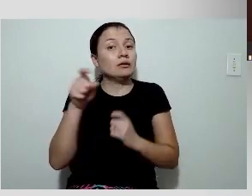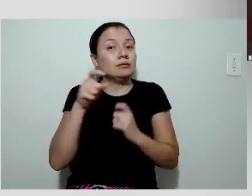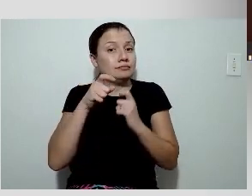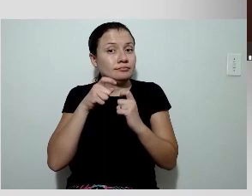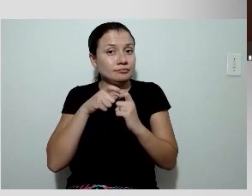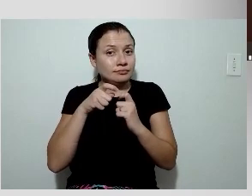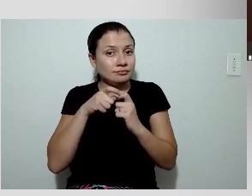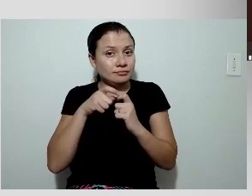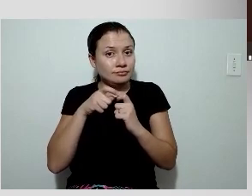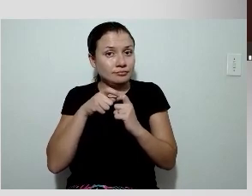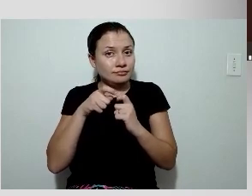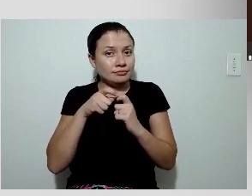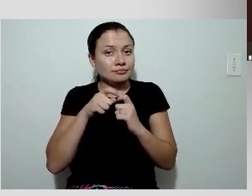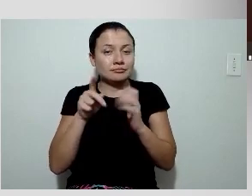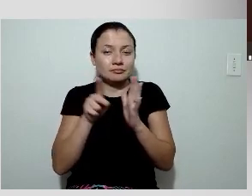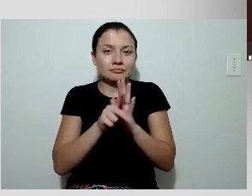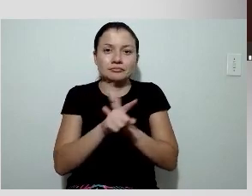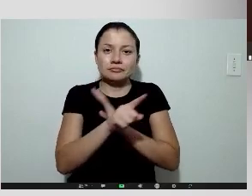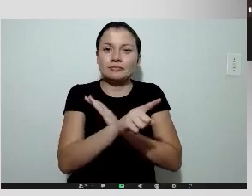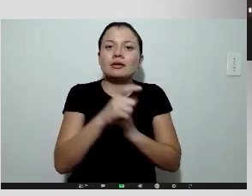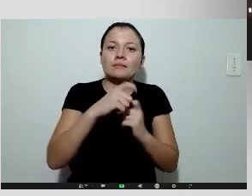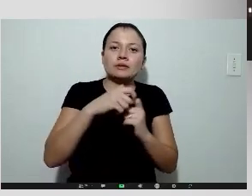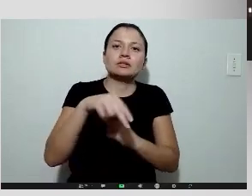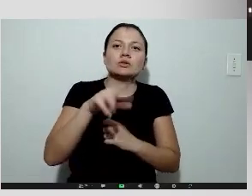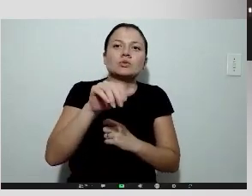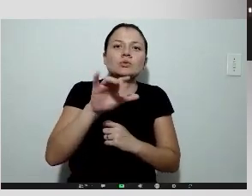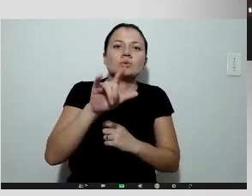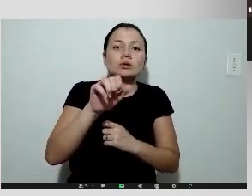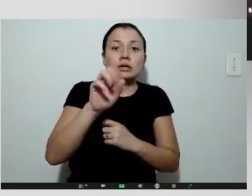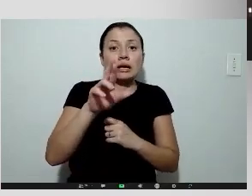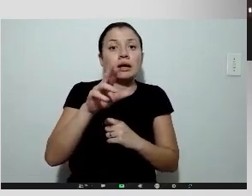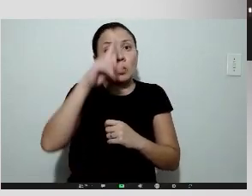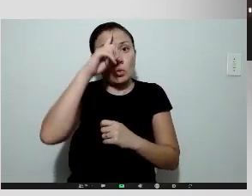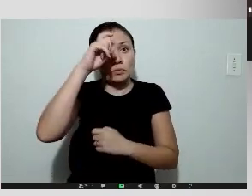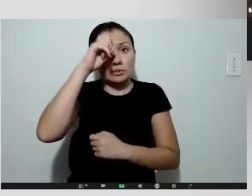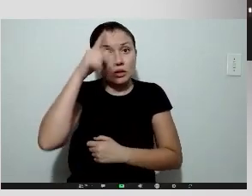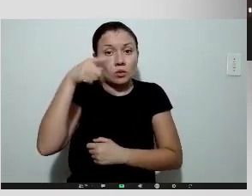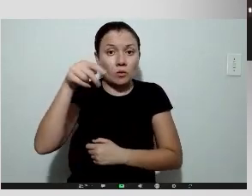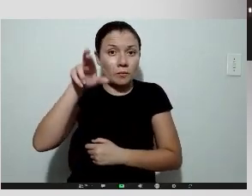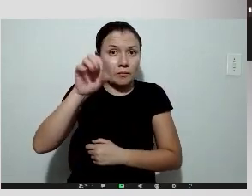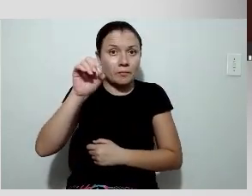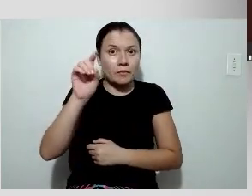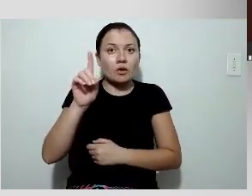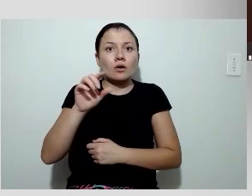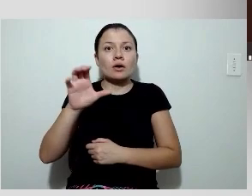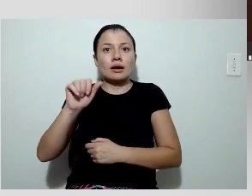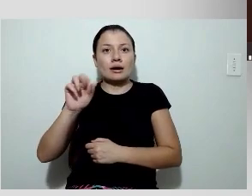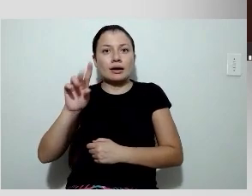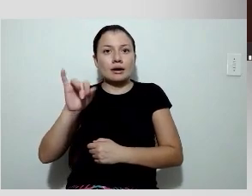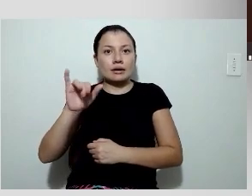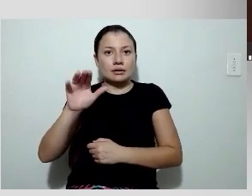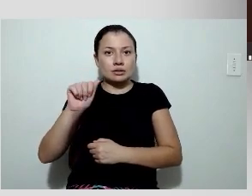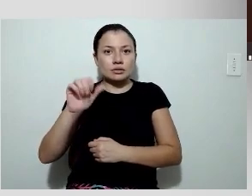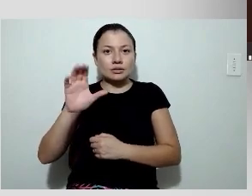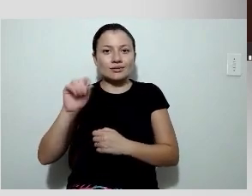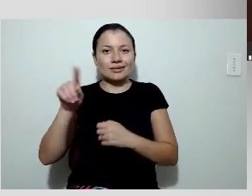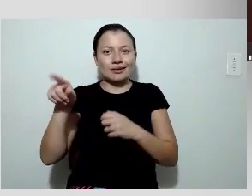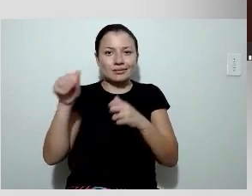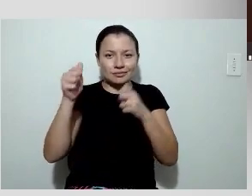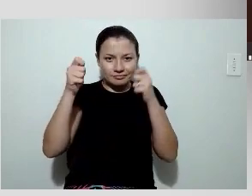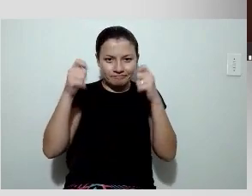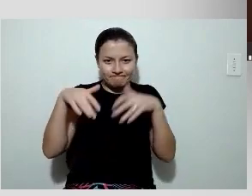do nosso serviço de medicina nuclear do Hospital Procardíaco, que vai fazer a apresentação do caso clínico. Muito obrigado.